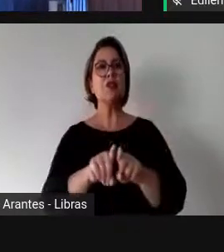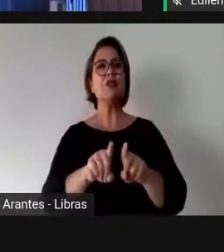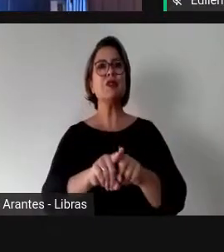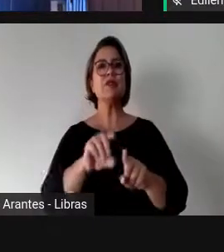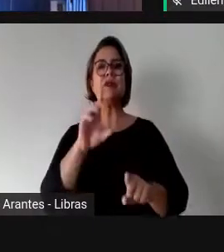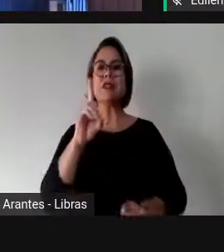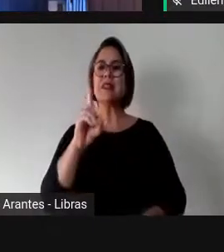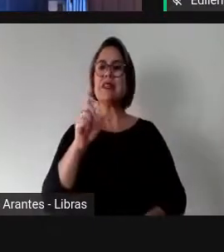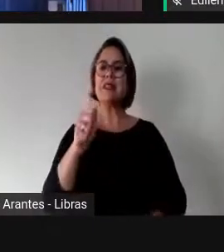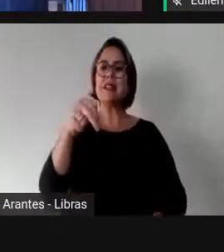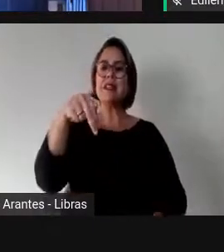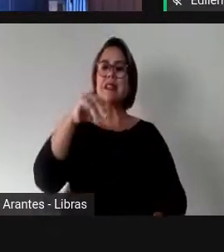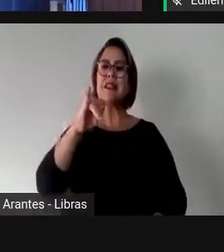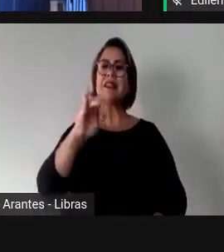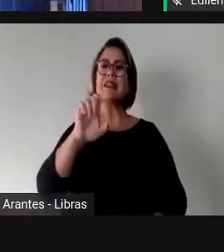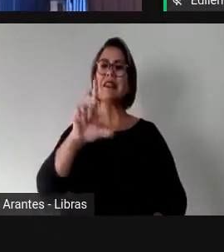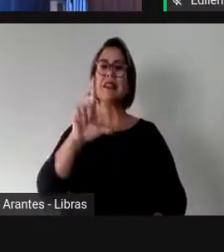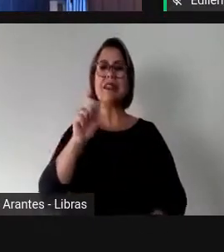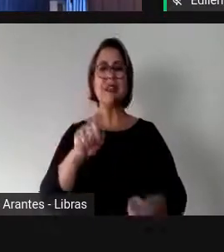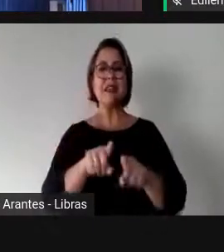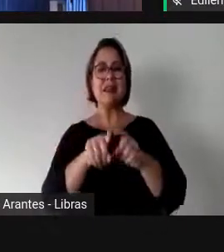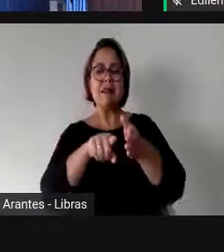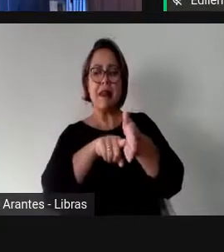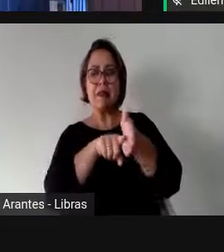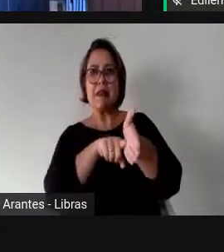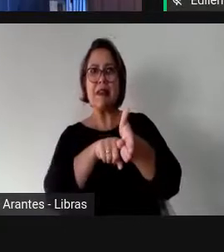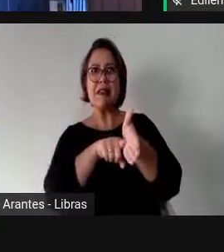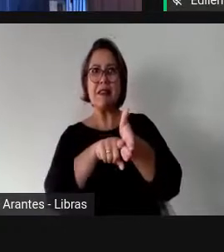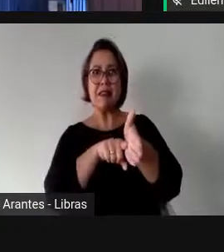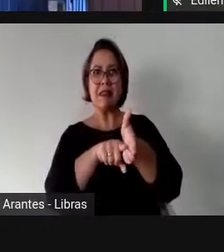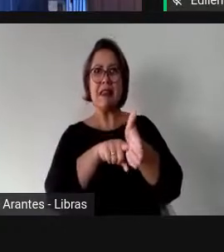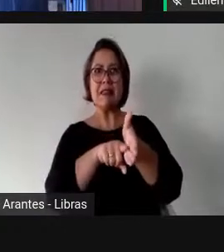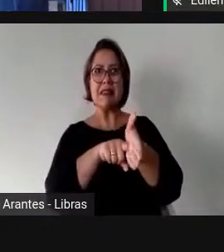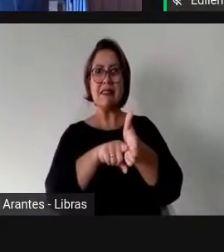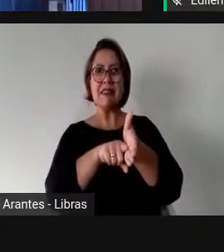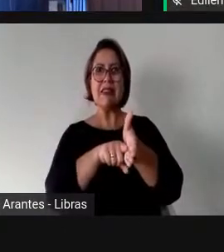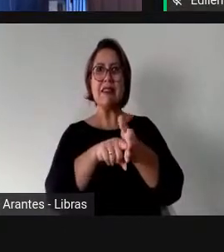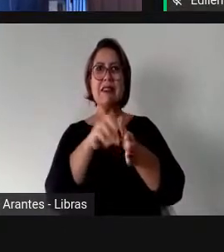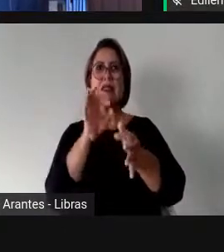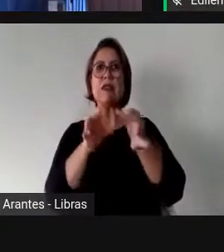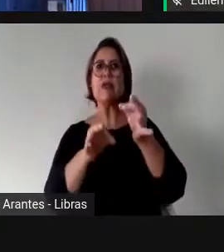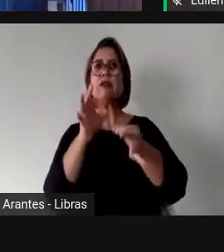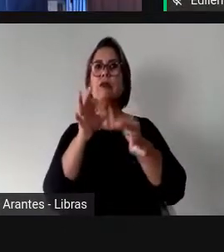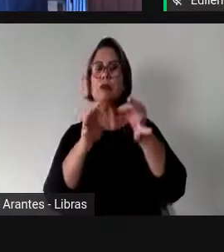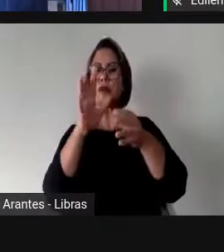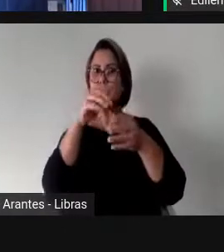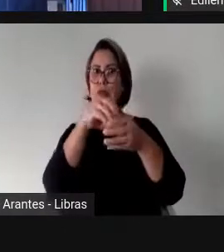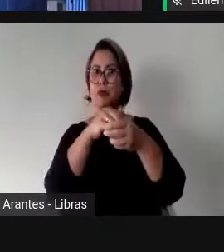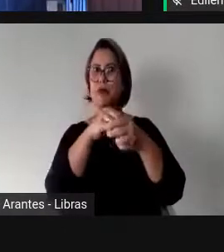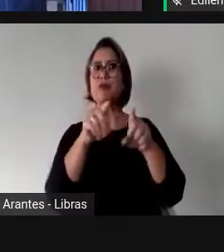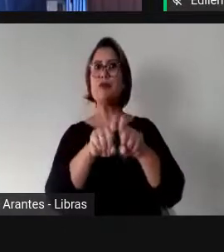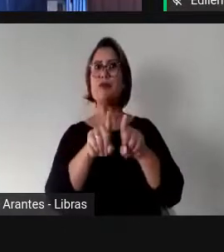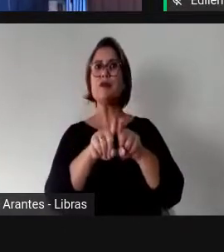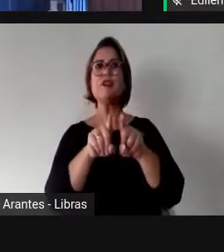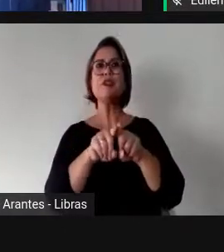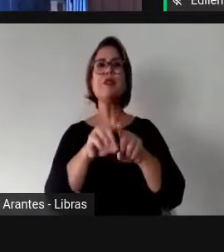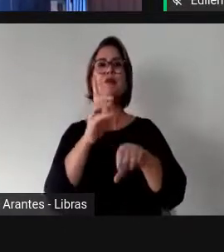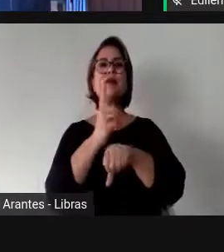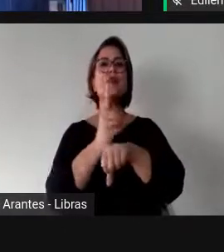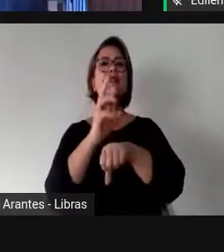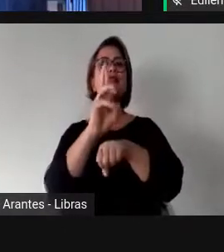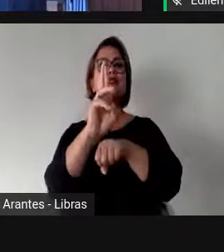que é analista do Tribunal Regional Eleitoral do Estado do Espírito Santo e doutoranda pela